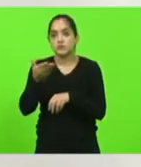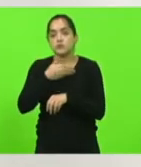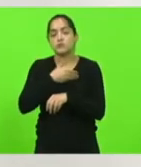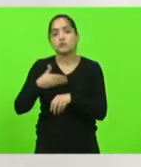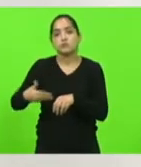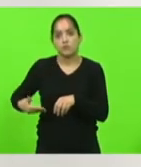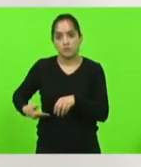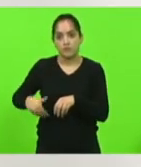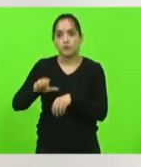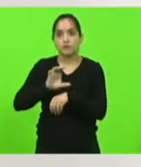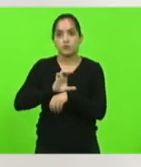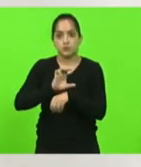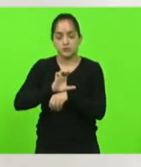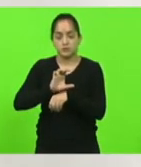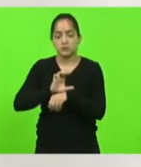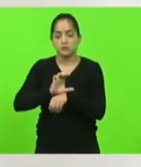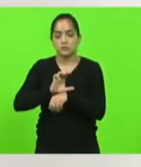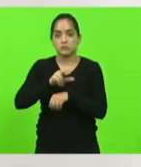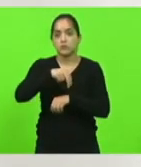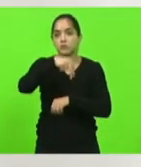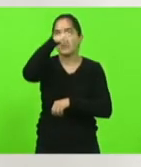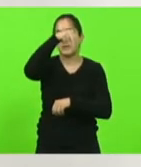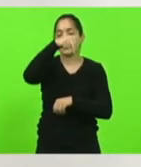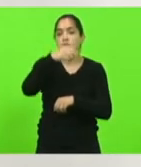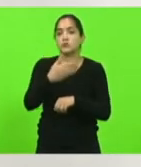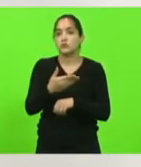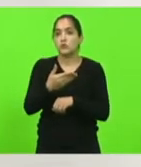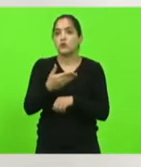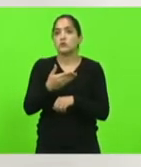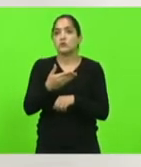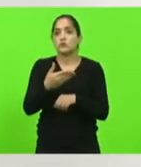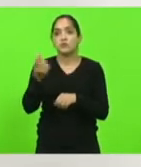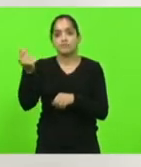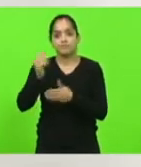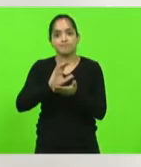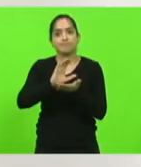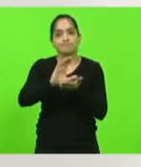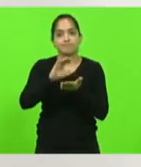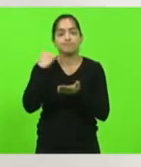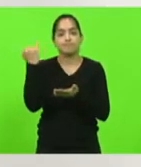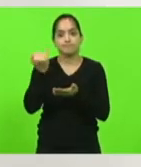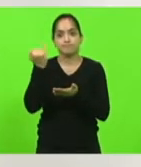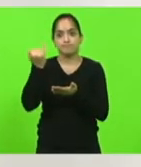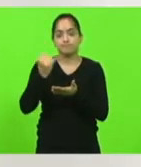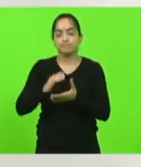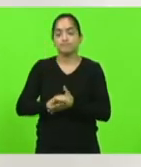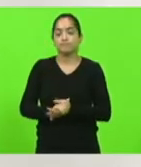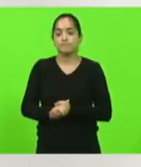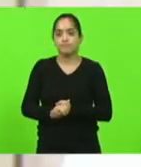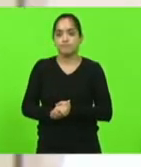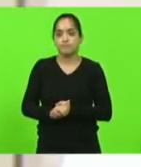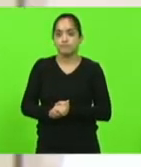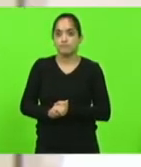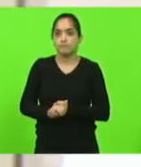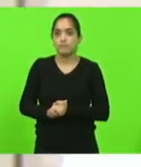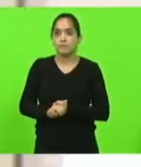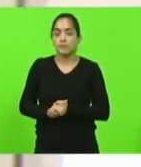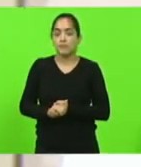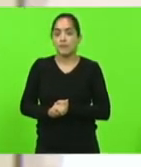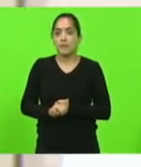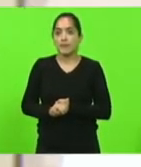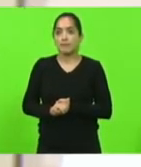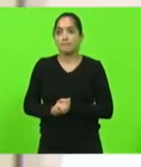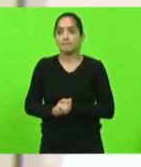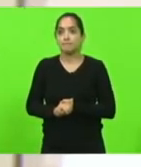Estado lá na nossa região do Planalto Norte fazendo esses investimentos tão importantes muito obrigado senhor presidente obrigado